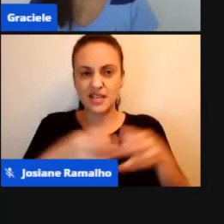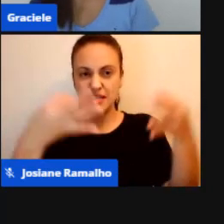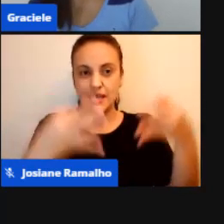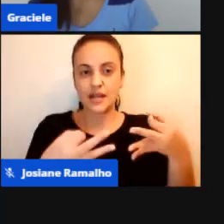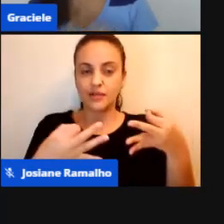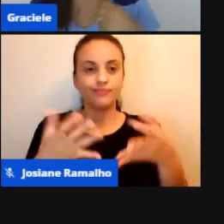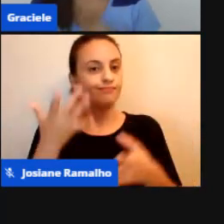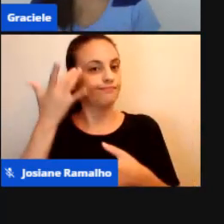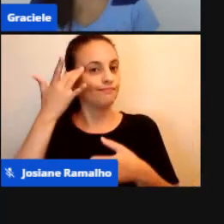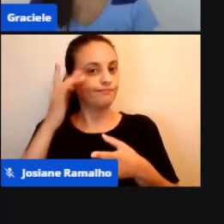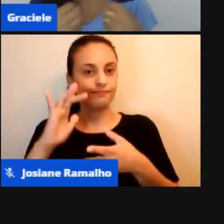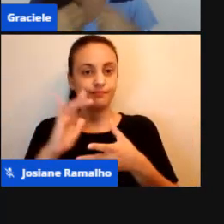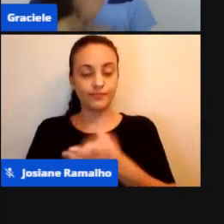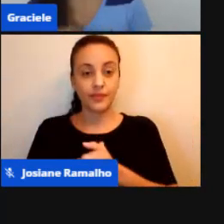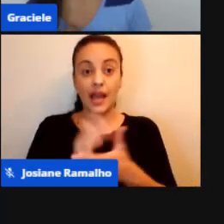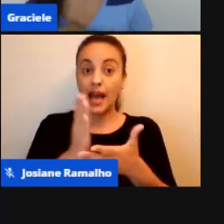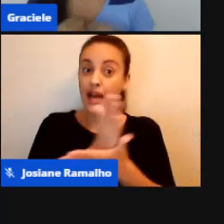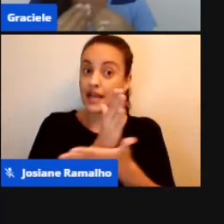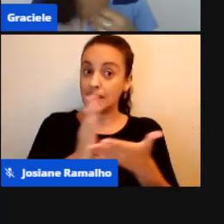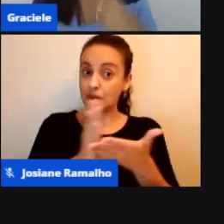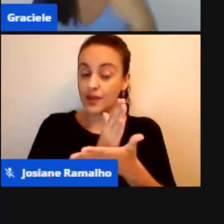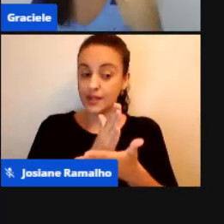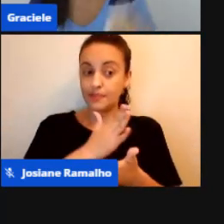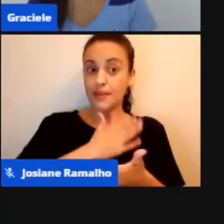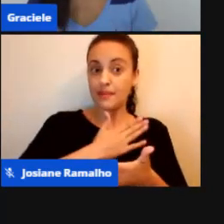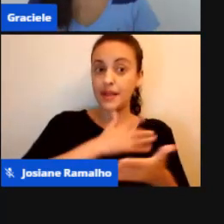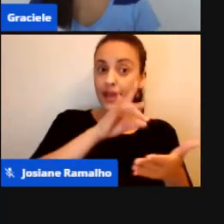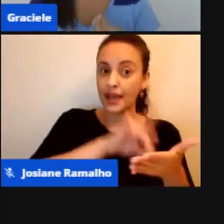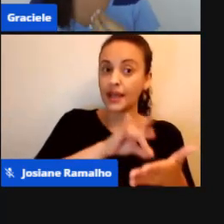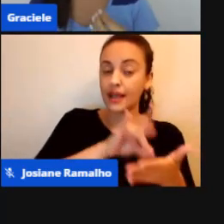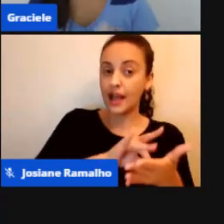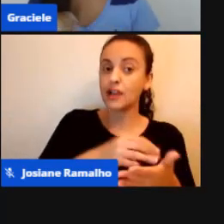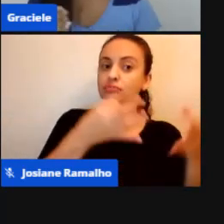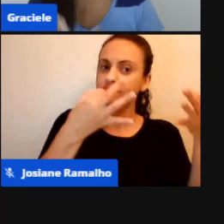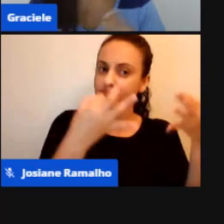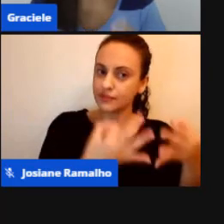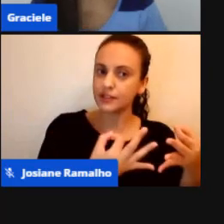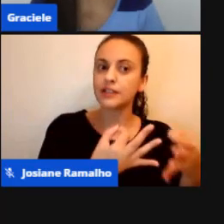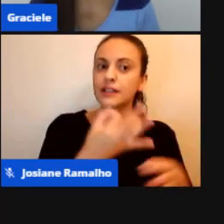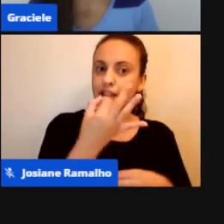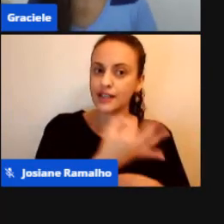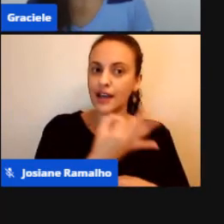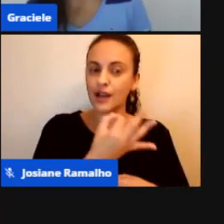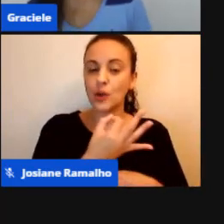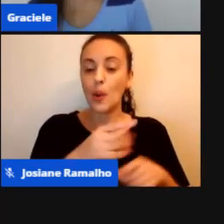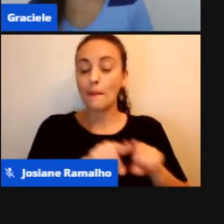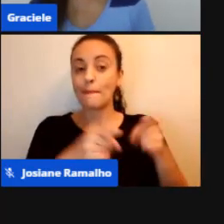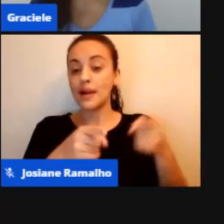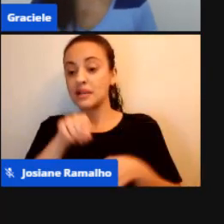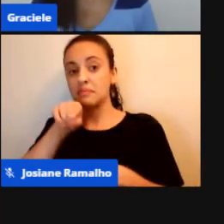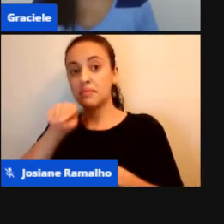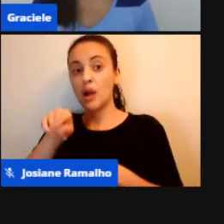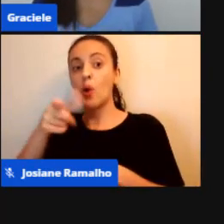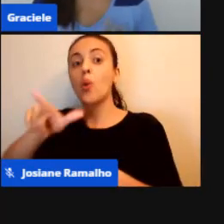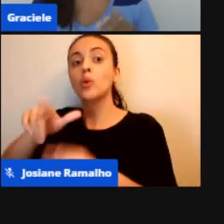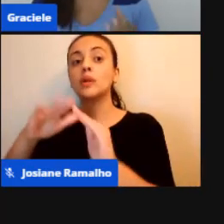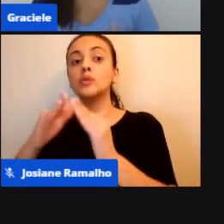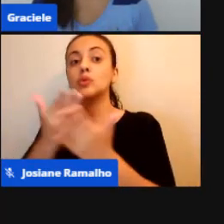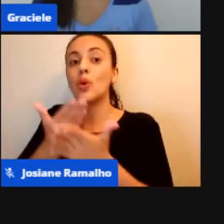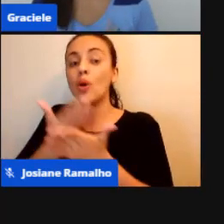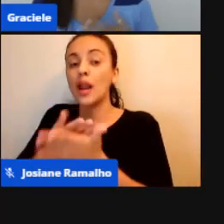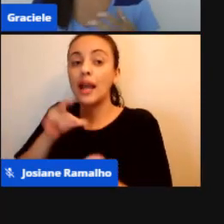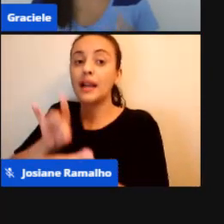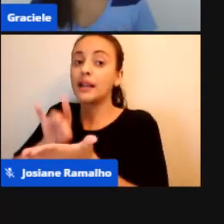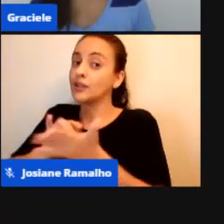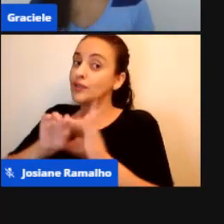Às vezes O que dá certo Para a minha Realidade Não dá certo Para uma outra Realidade De outra escola Então